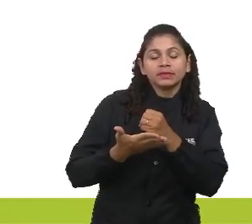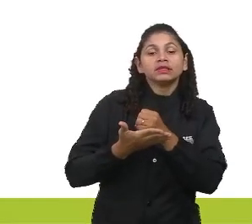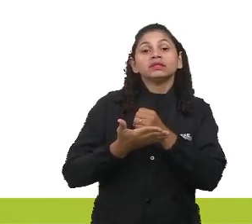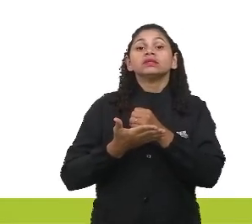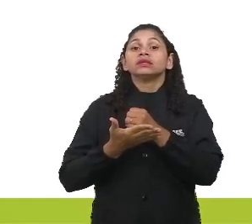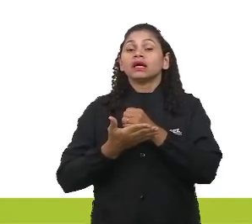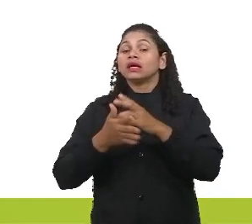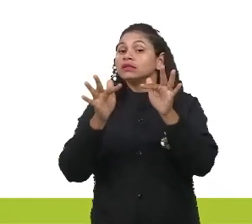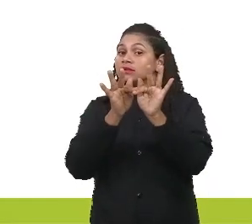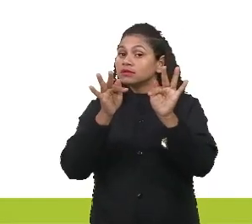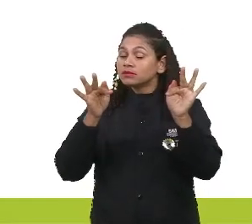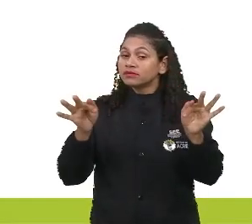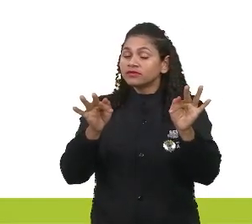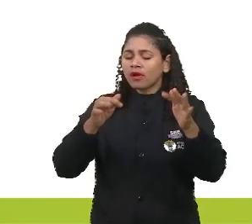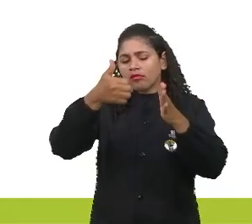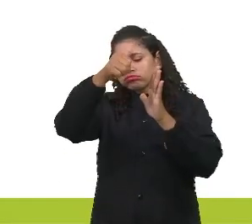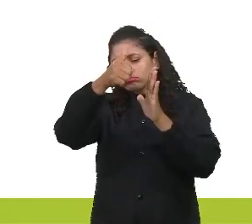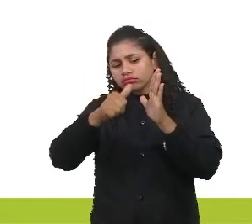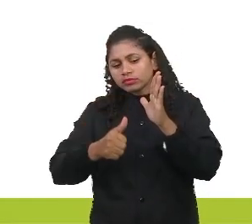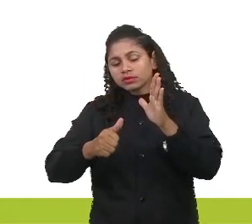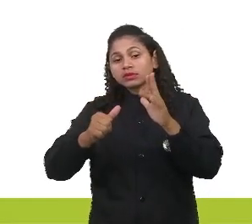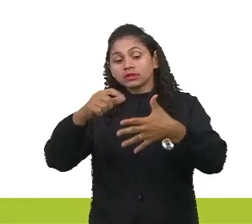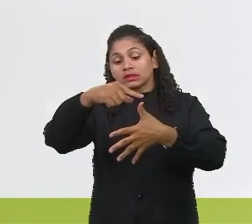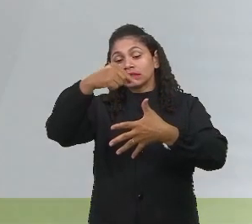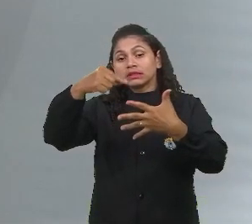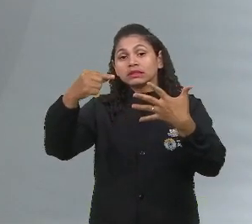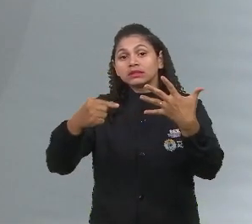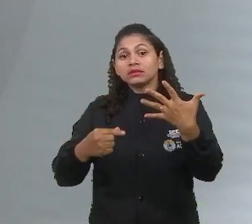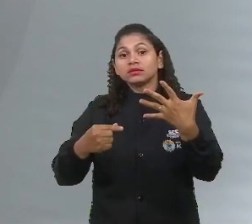física, analise as alternativas abaixo e assinale a correta.